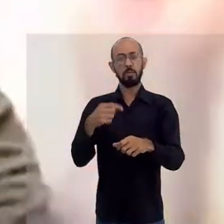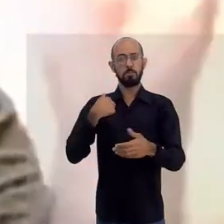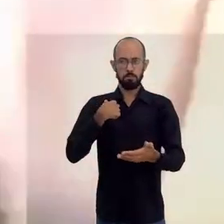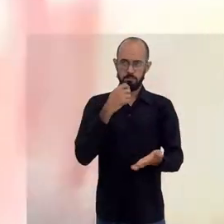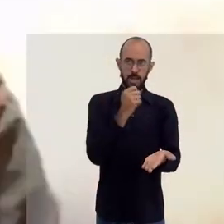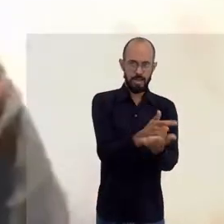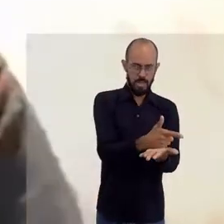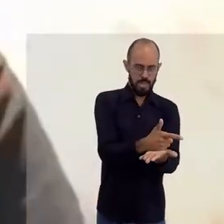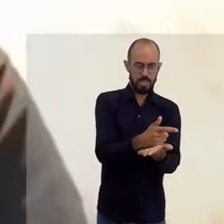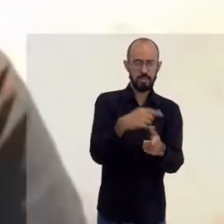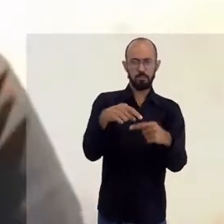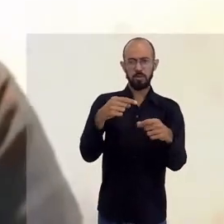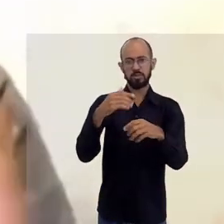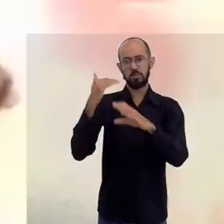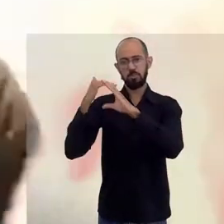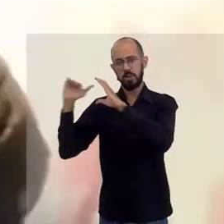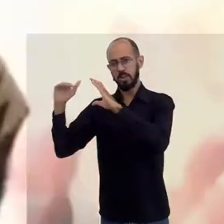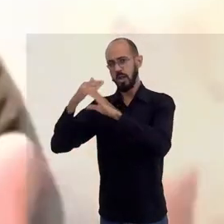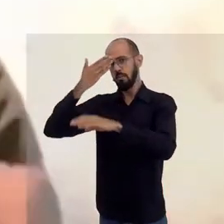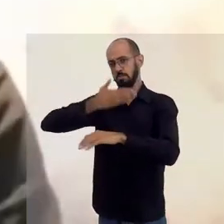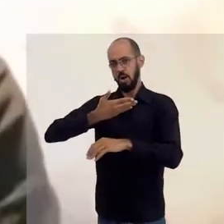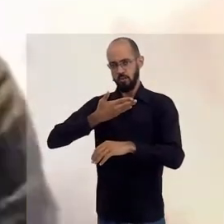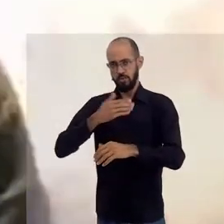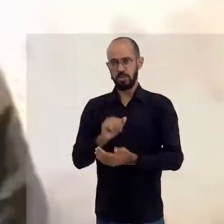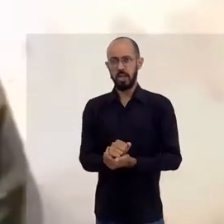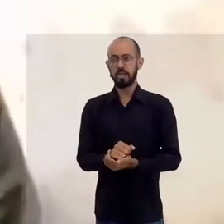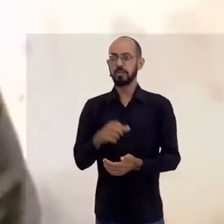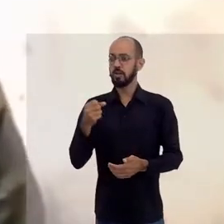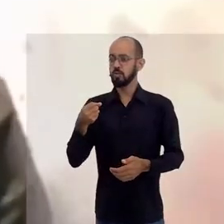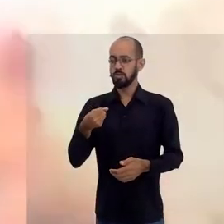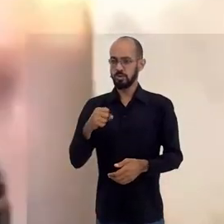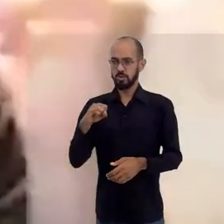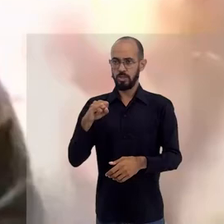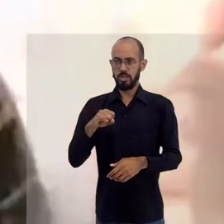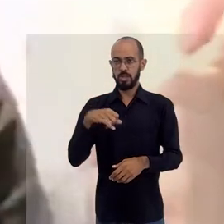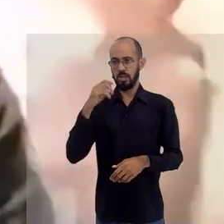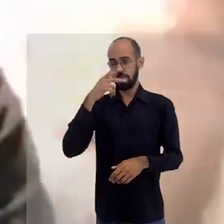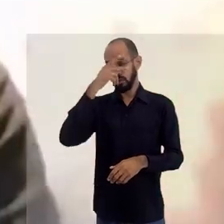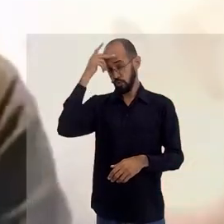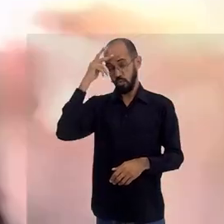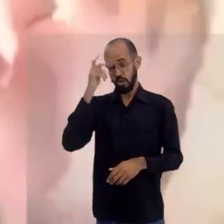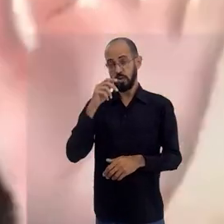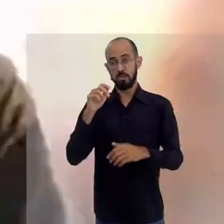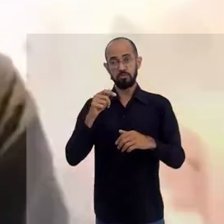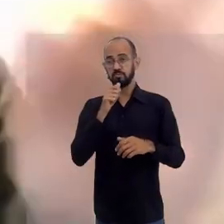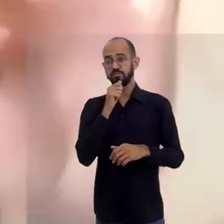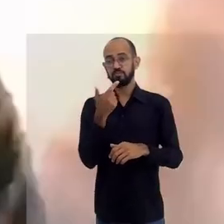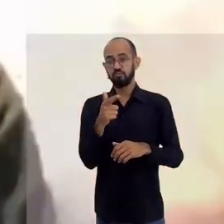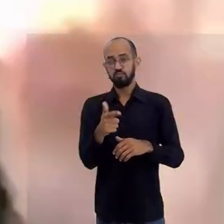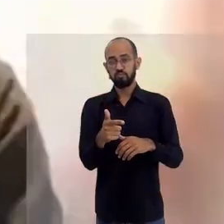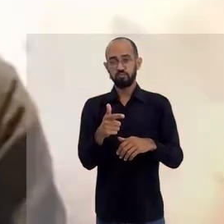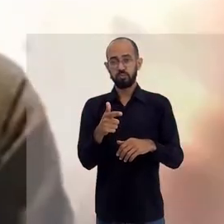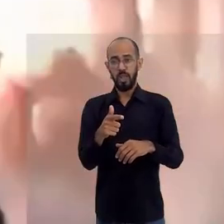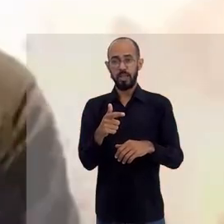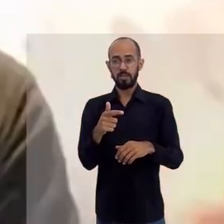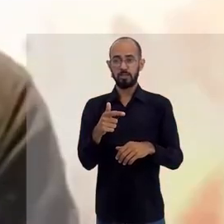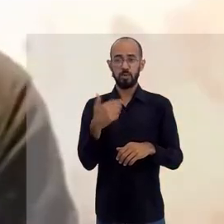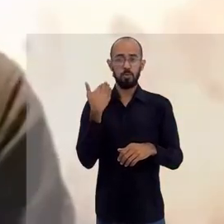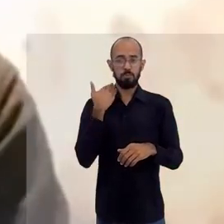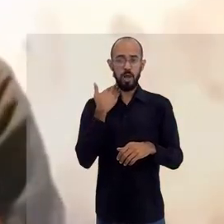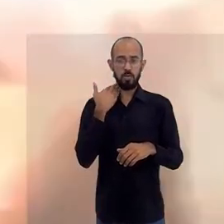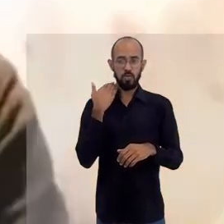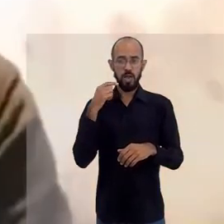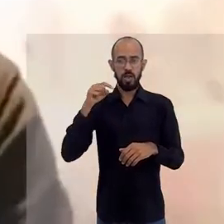comprovantes, tudo bonitinho. Então, os brasileiros que não têm acesso à internet bem, que a maioria deles ainda tem uma continha aqui